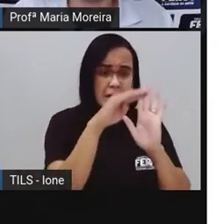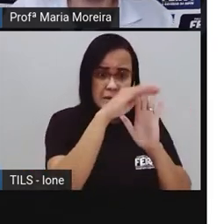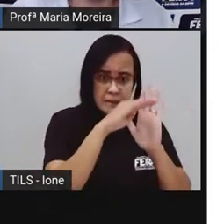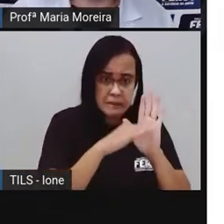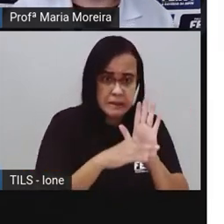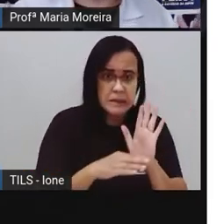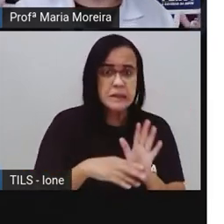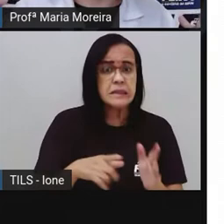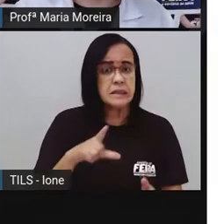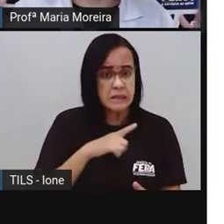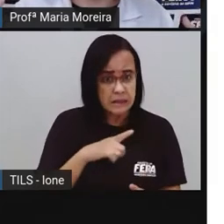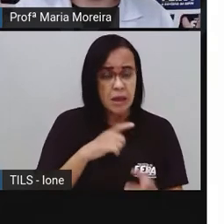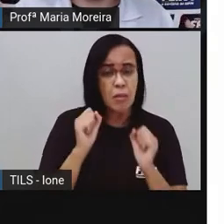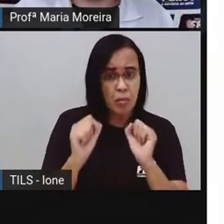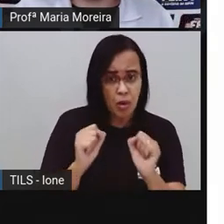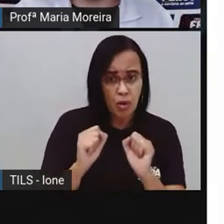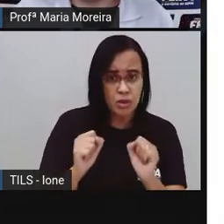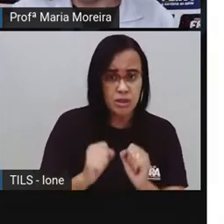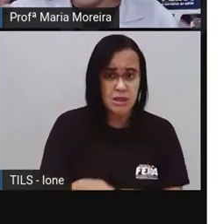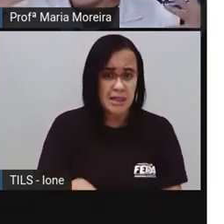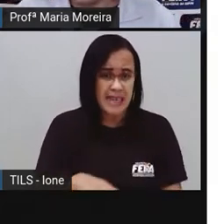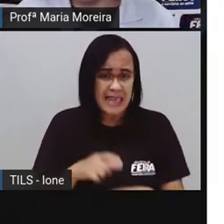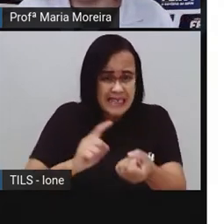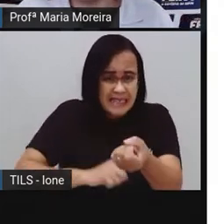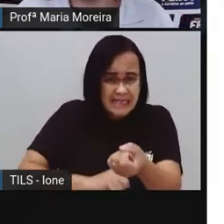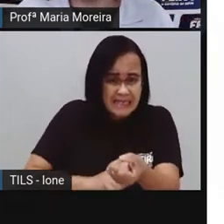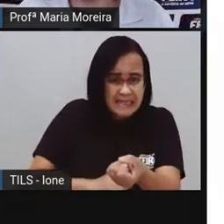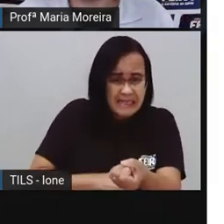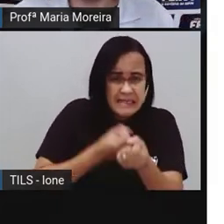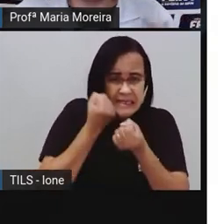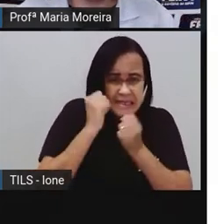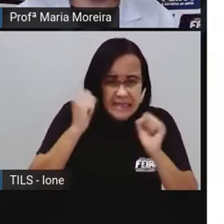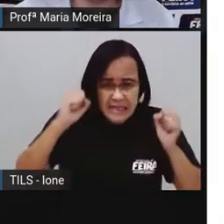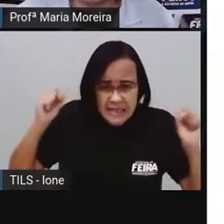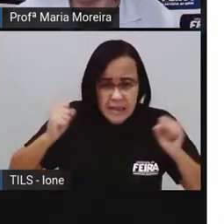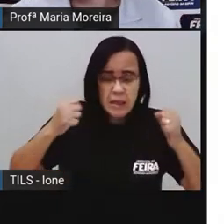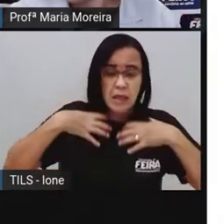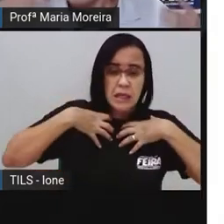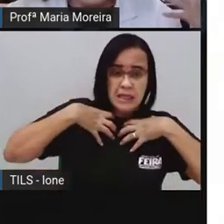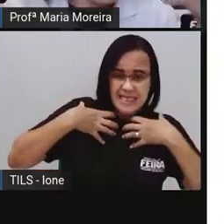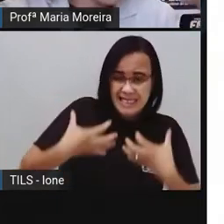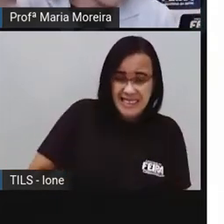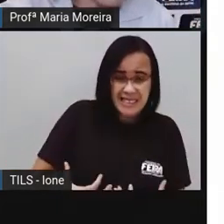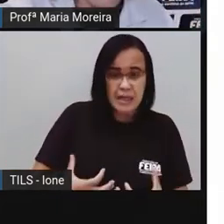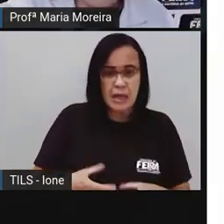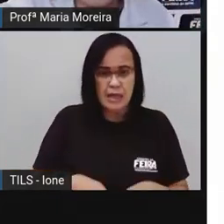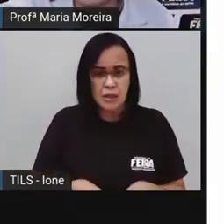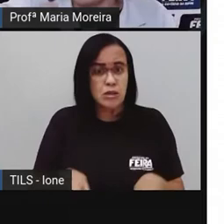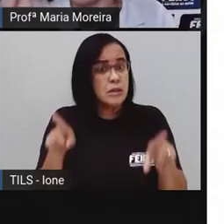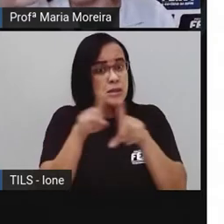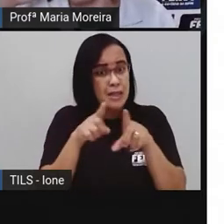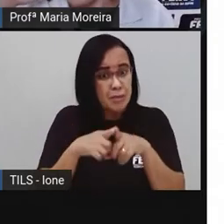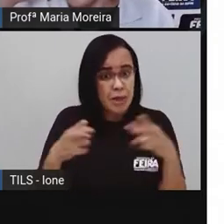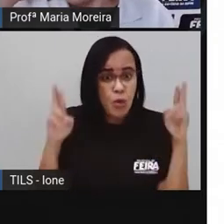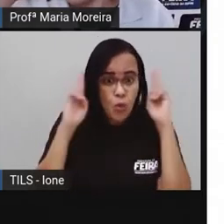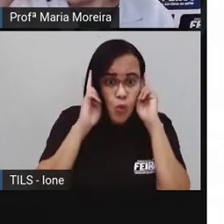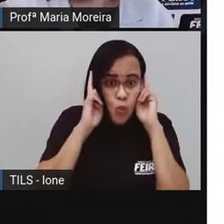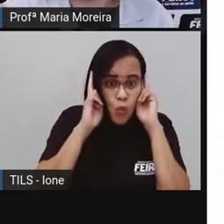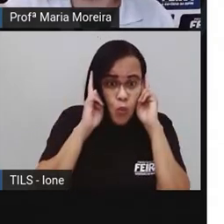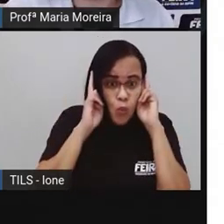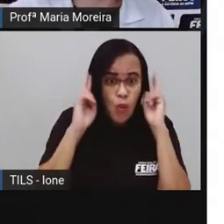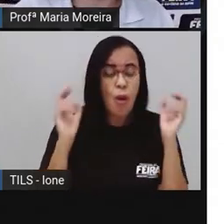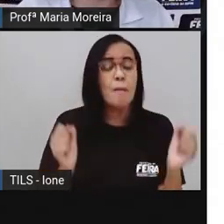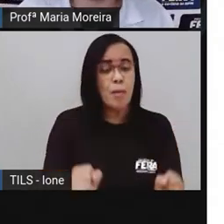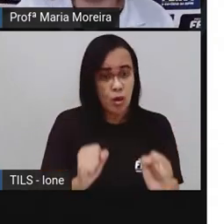Pois é. Quando a está num lugar bem barulhento, bem barulhento mesmo, você começa a ficar irritado porque você não consegue ouvir o outro, a sua